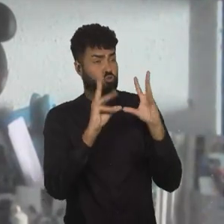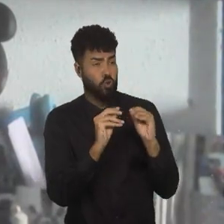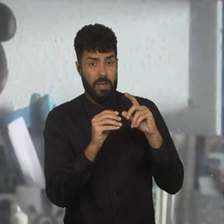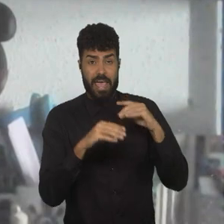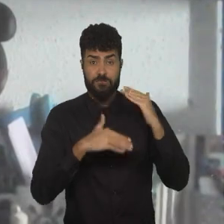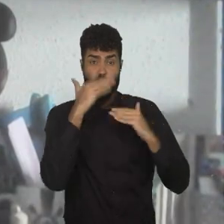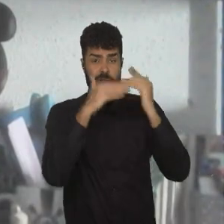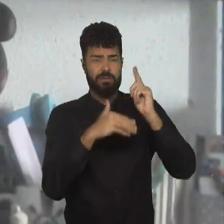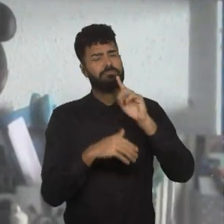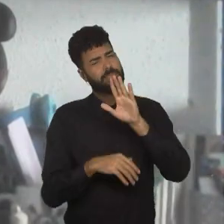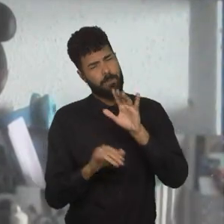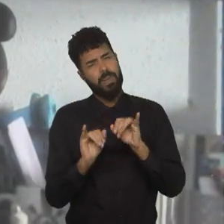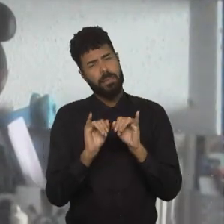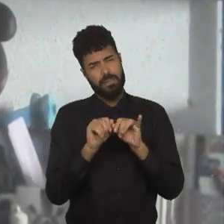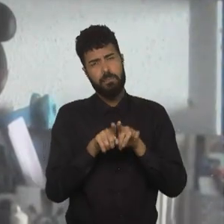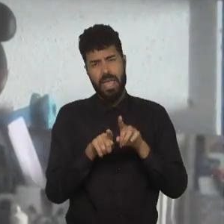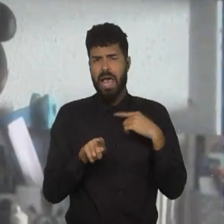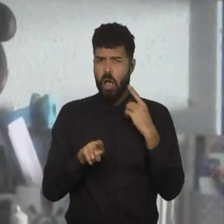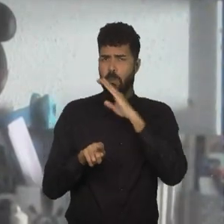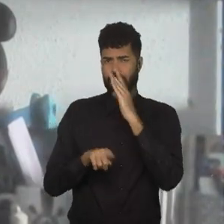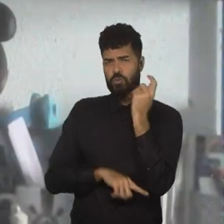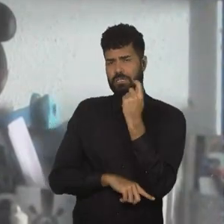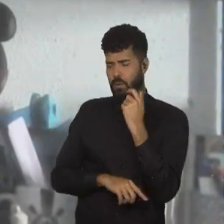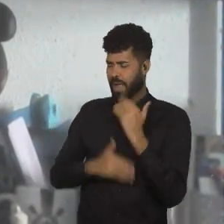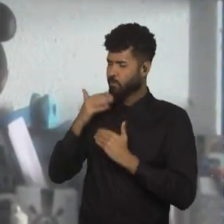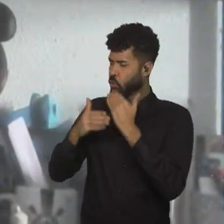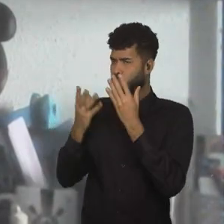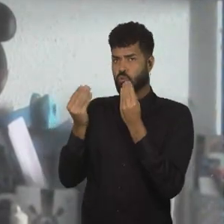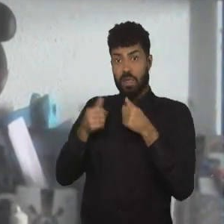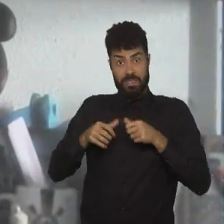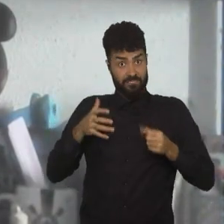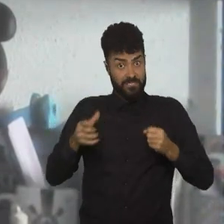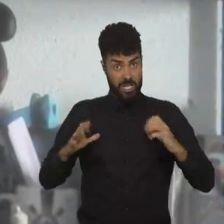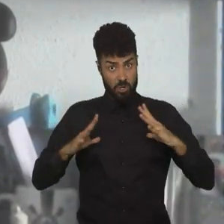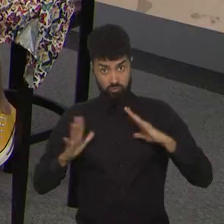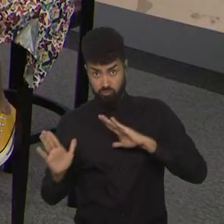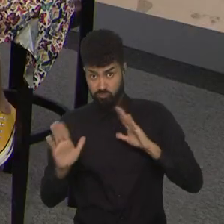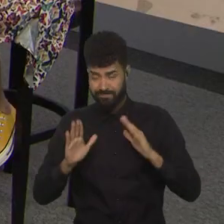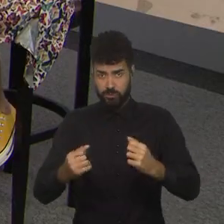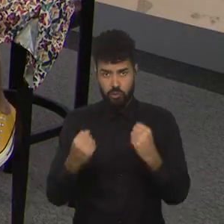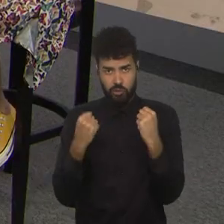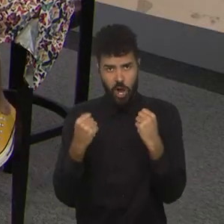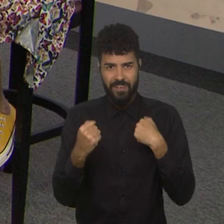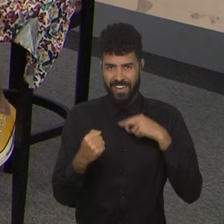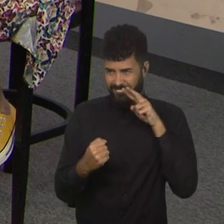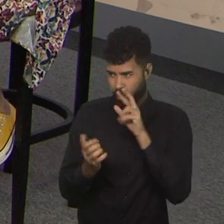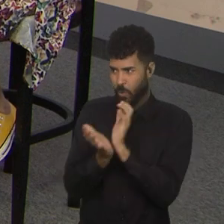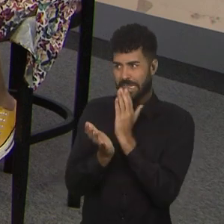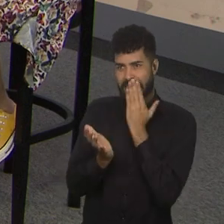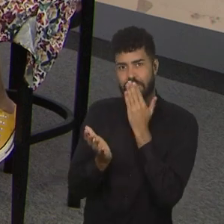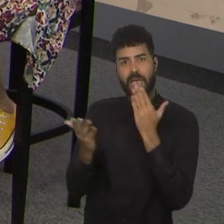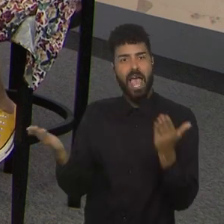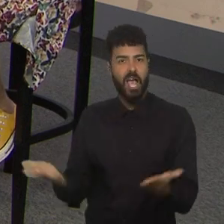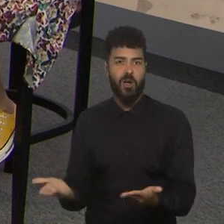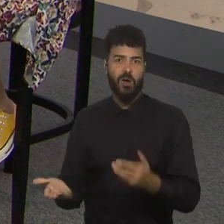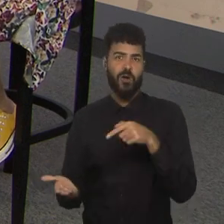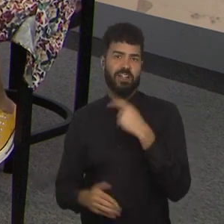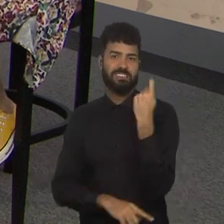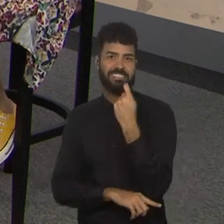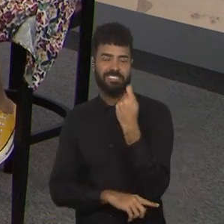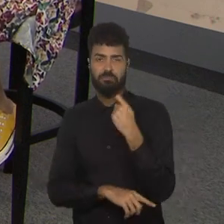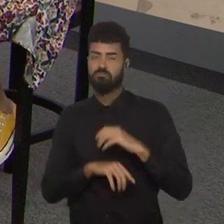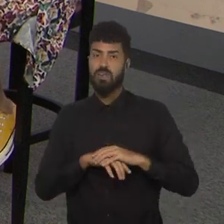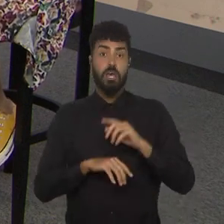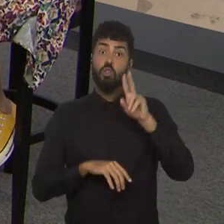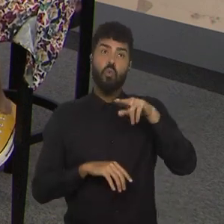bobagem, a gente evoluiu muito, a gente tem uma defesa sólida, a gente tem um time, a gente olha para o Brasil e vê um time, eu não acho que o Brasil vai tomar